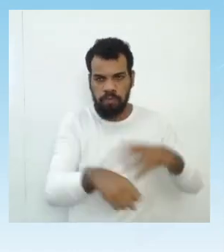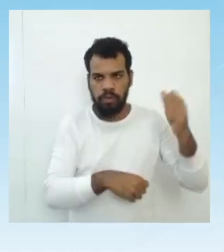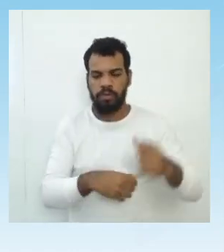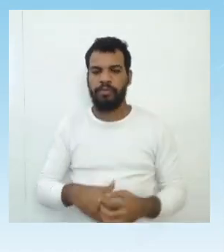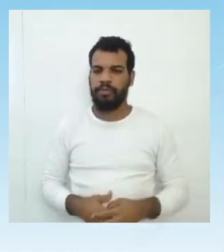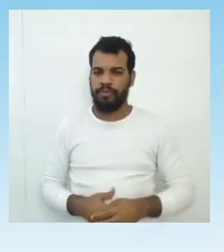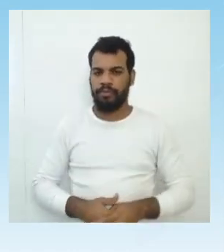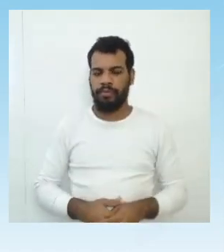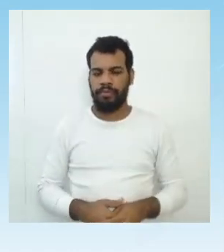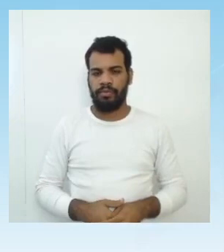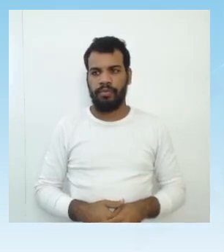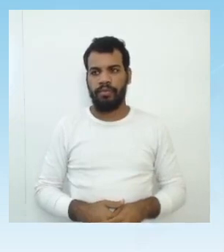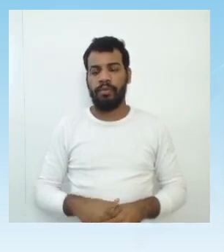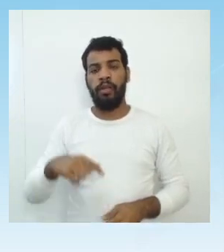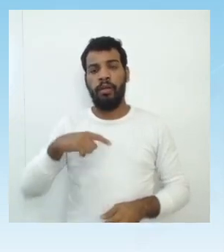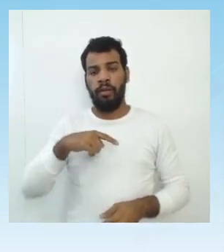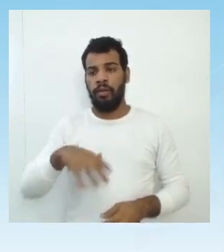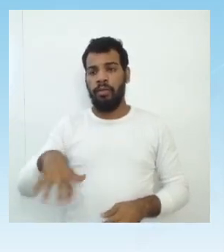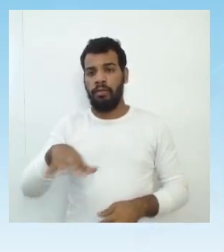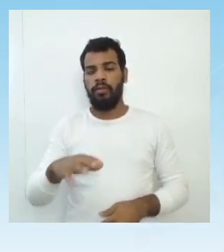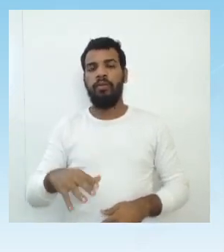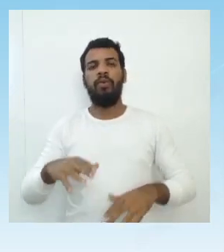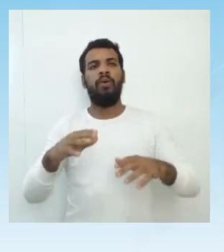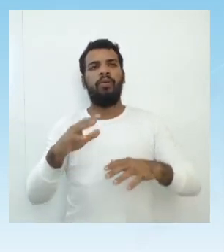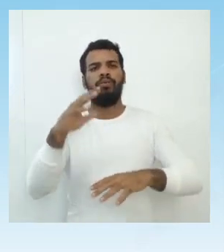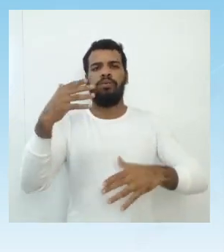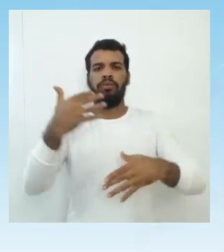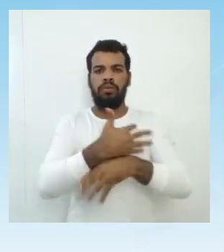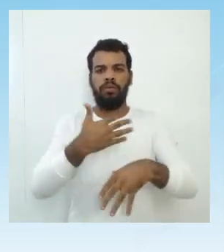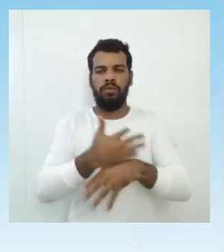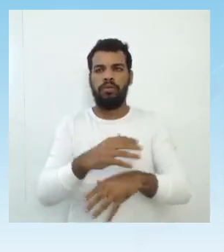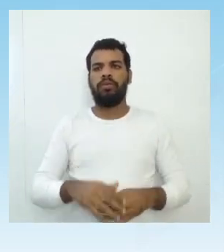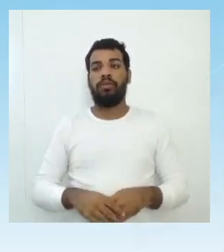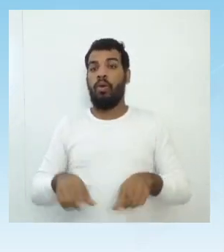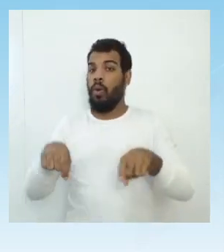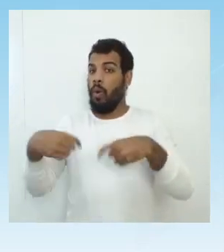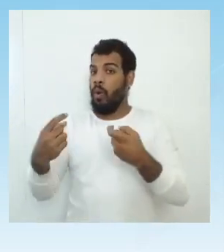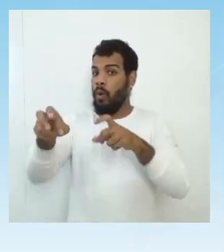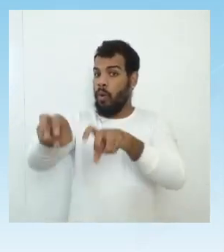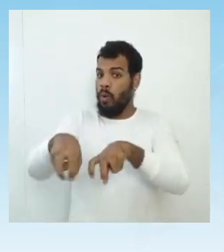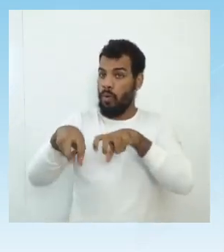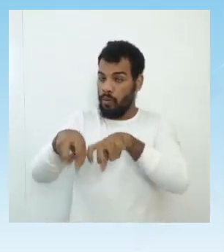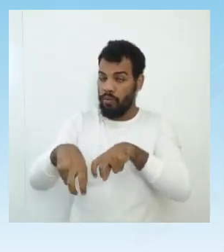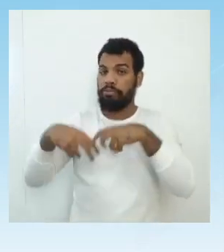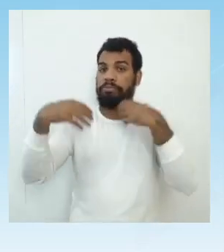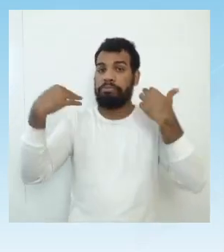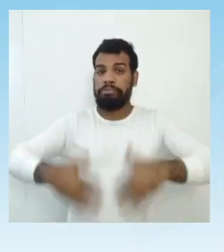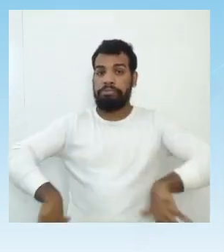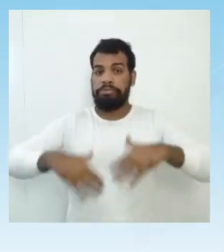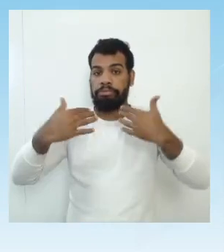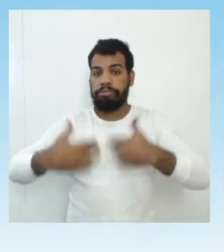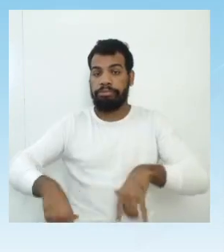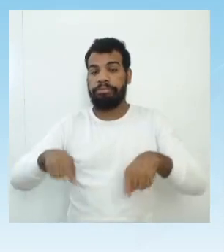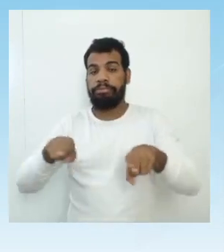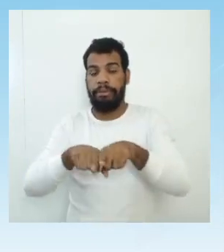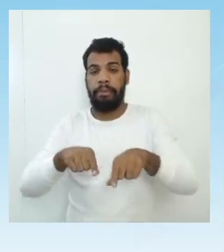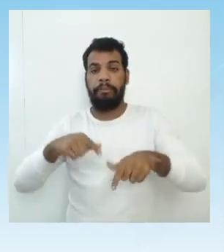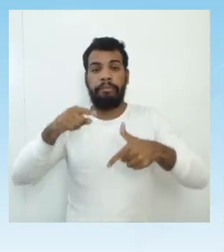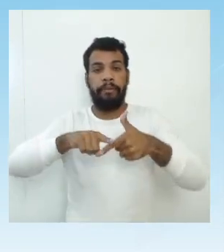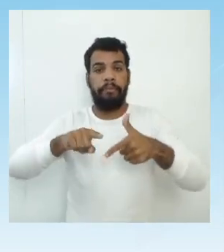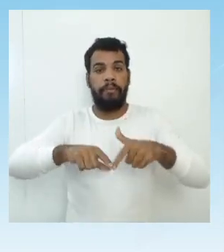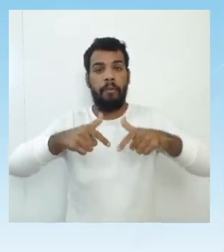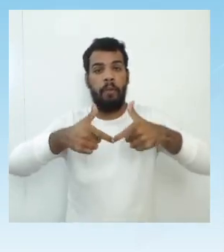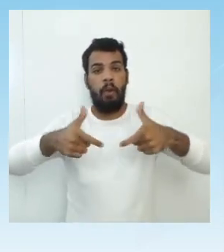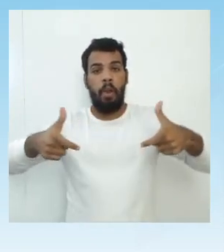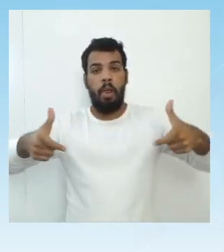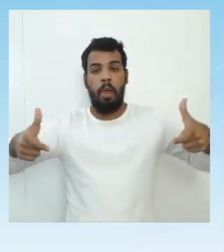ambientes que são urbanos, em ambientes que são rurais e vão se manifestar em múltiplas dimensões